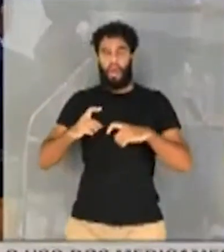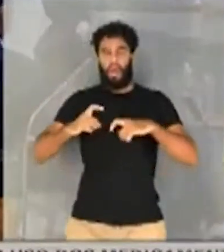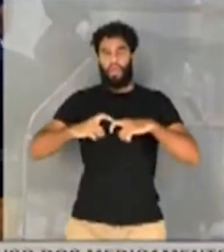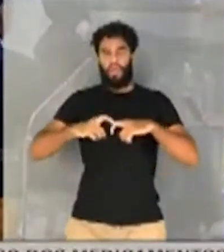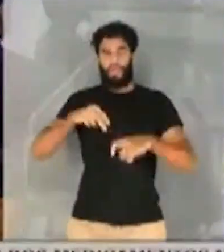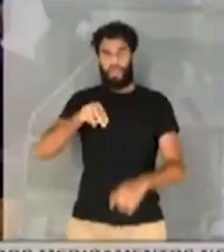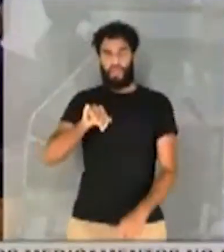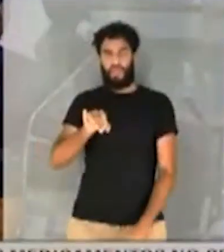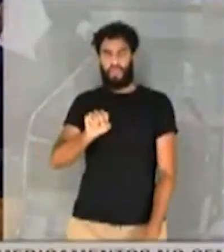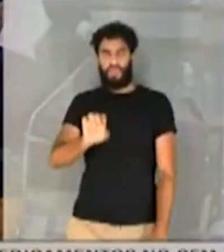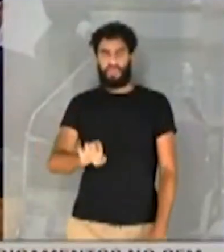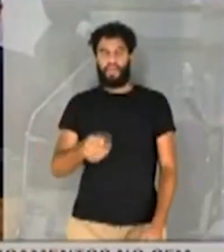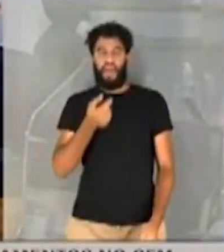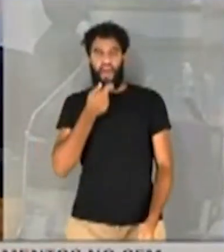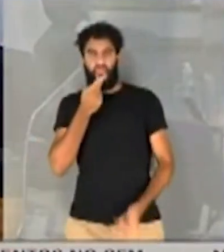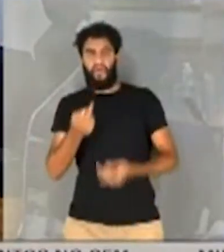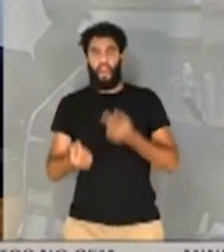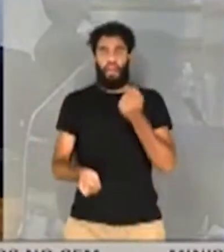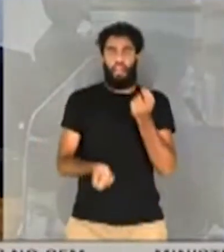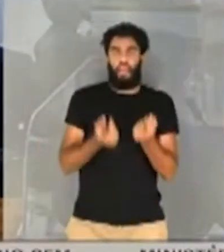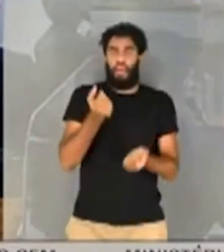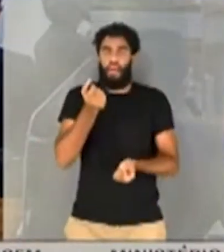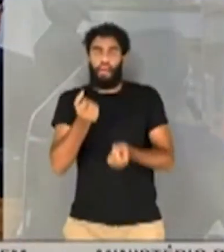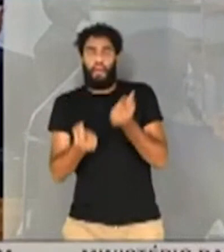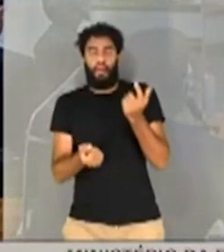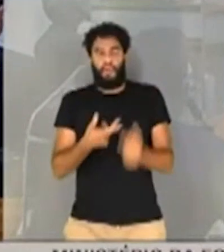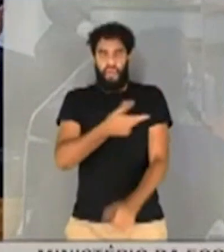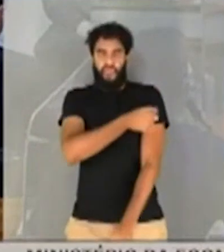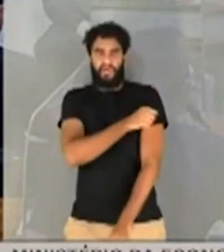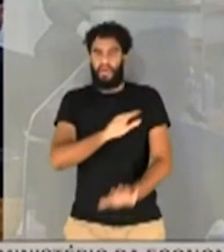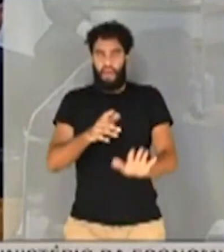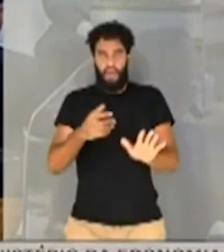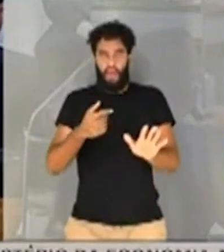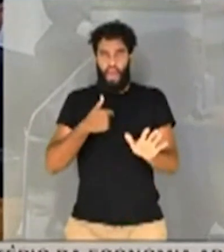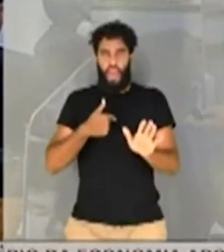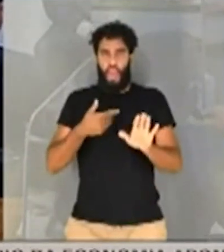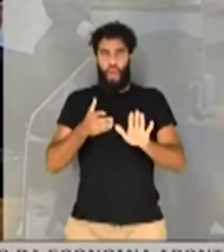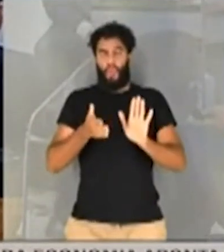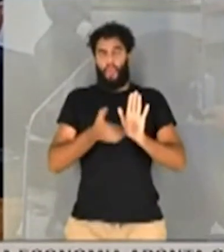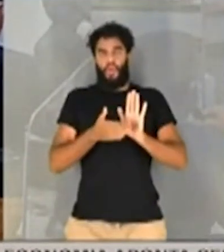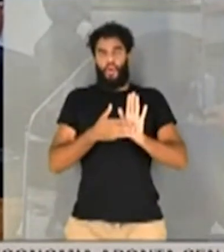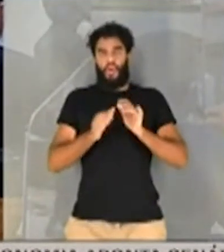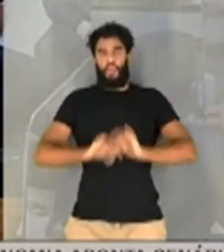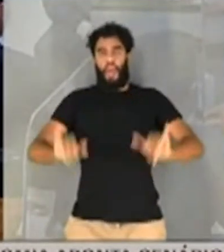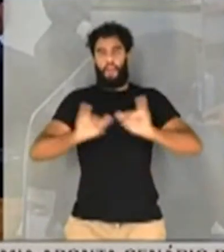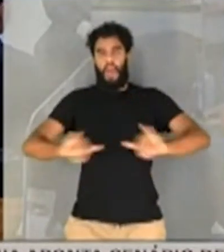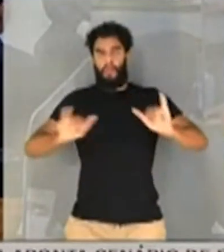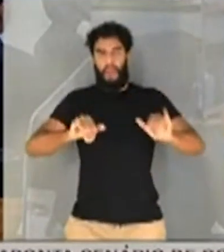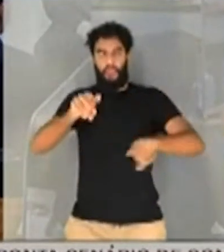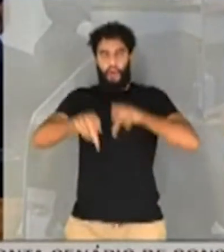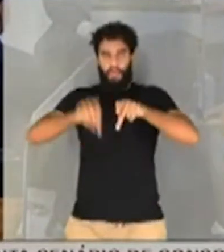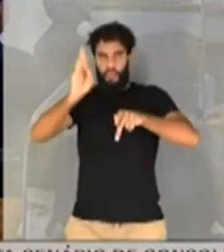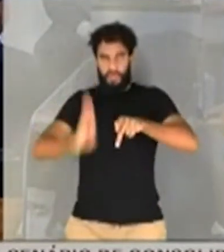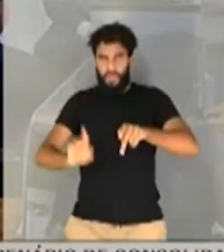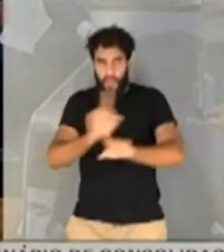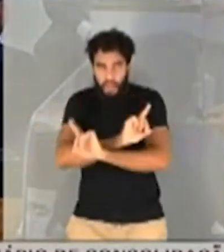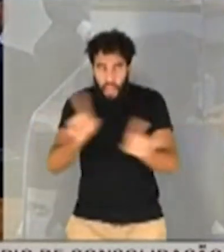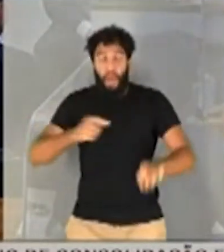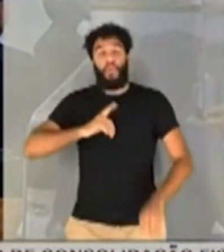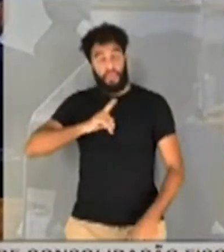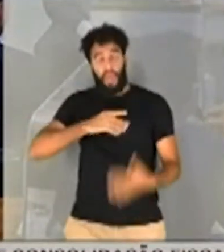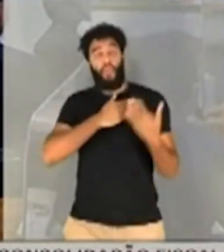aleatoriamente as pessoas possam se vacinar. Veja bem, eu não vou fazer propaganda enganosa para a população brasileira. Eu tenho